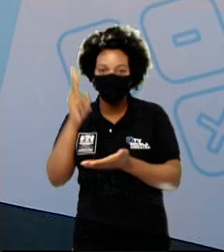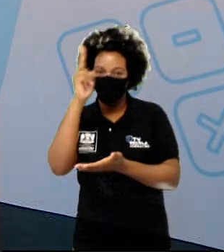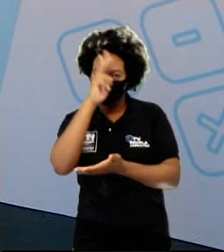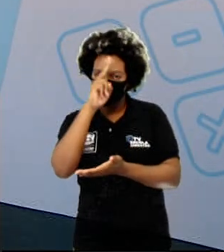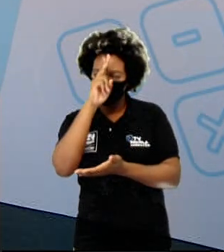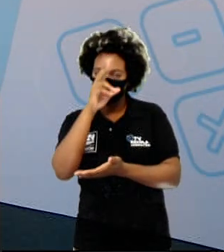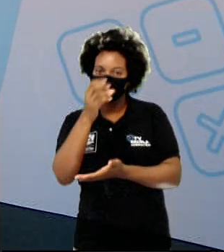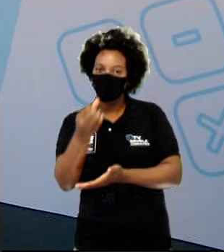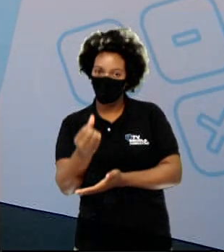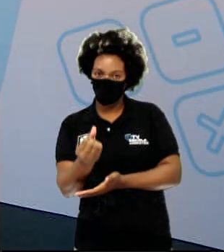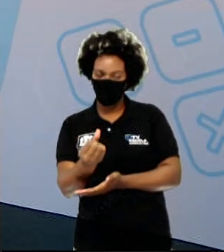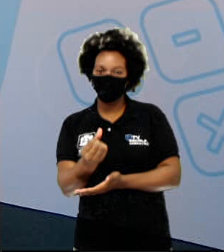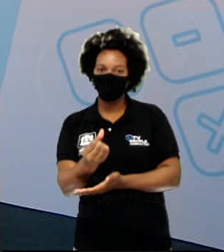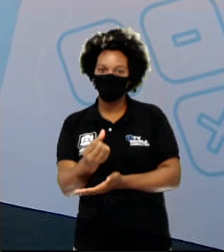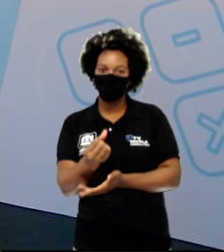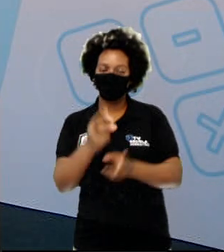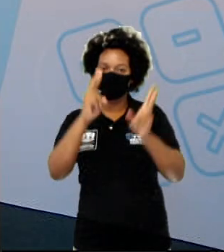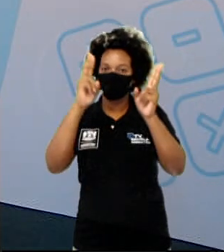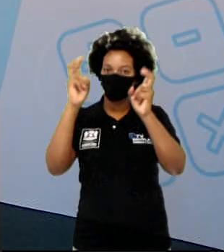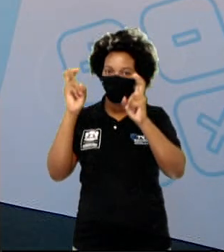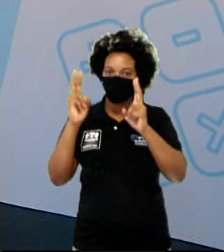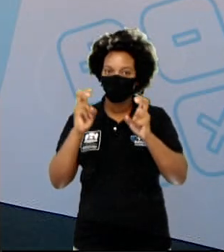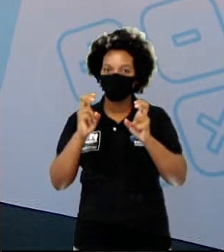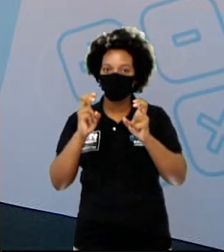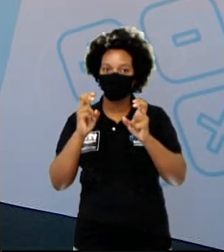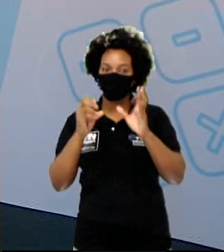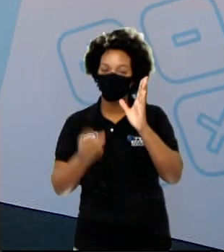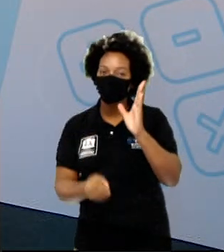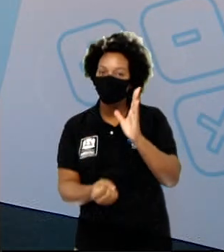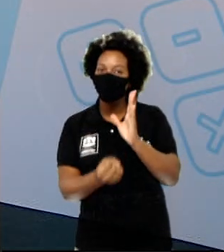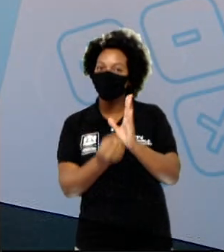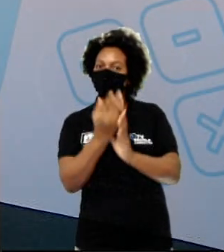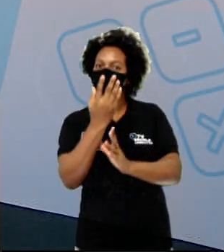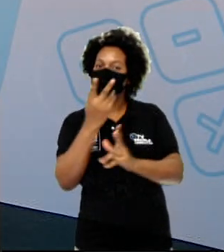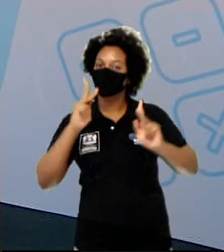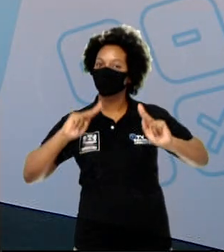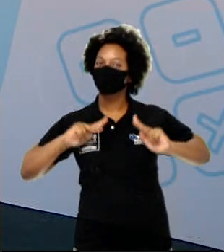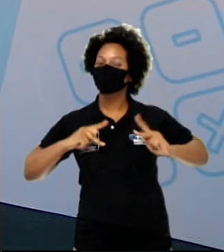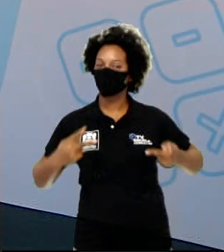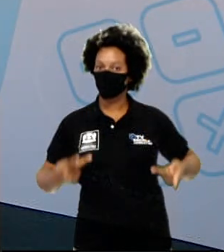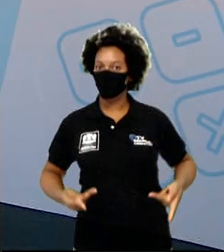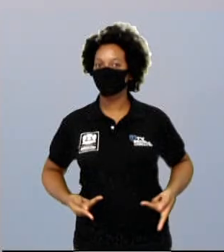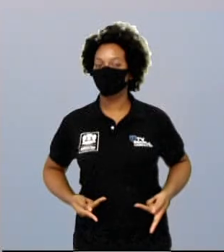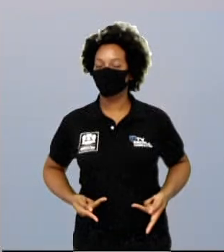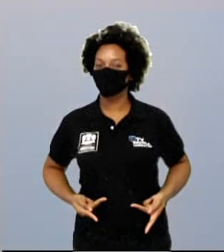sexto ano. O nosso tema é a origem do ser humano.